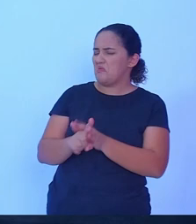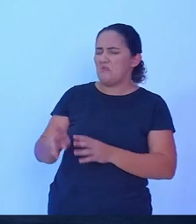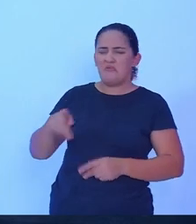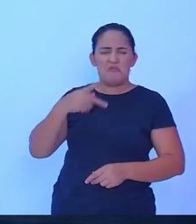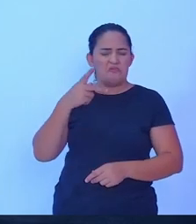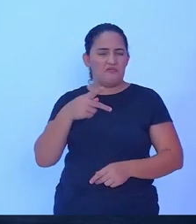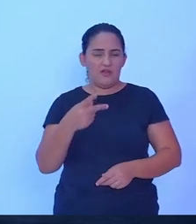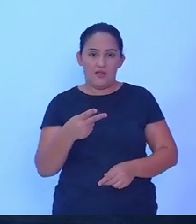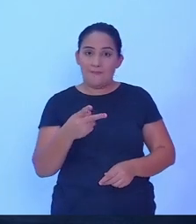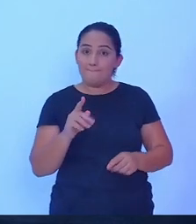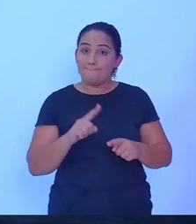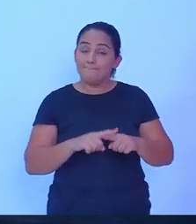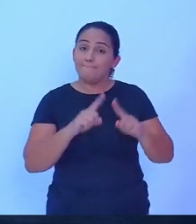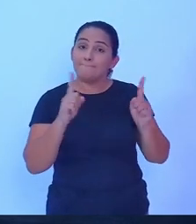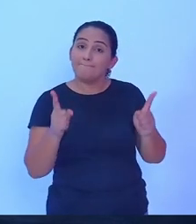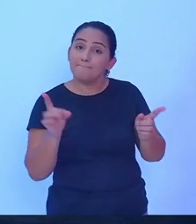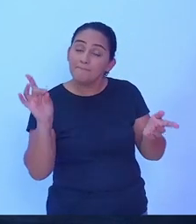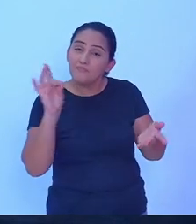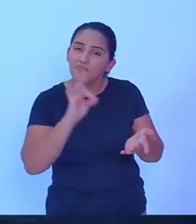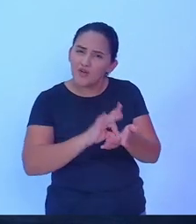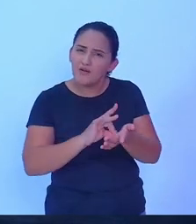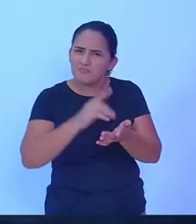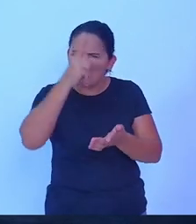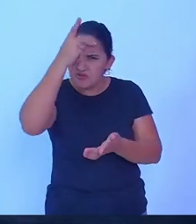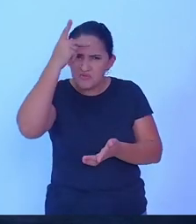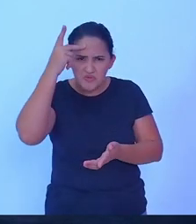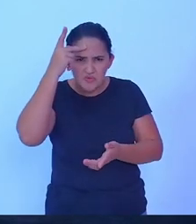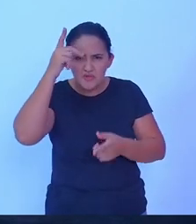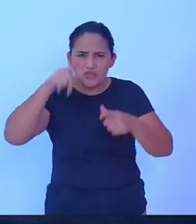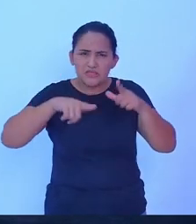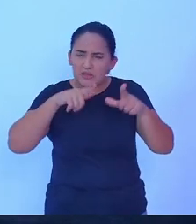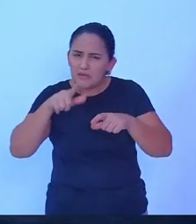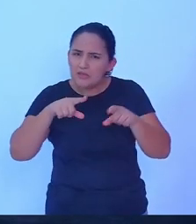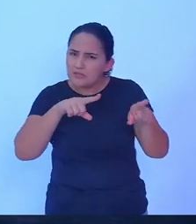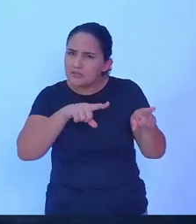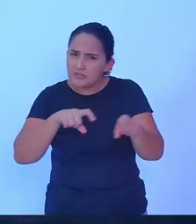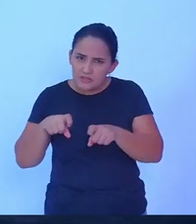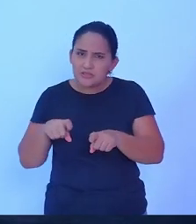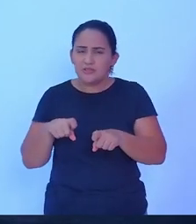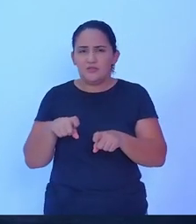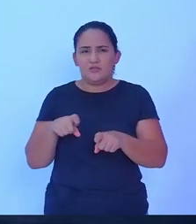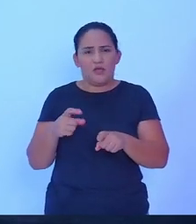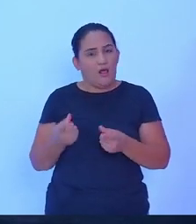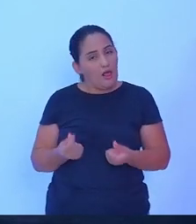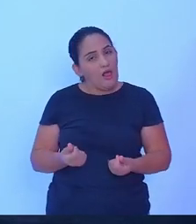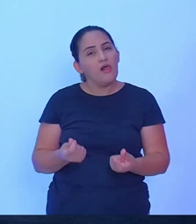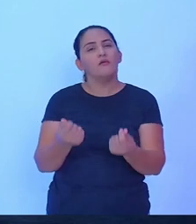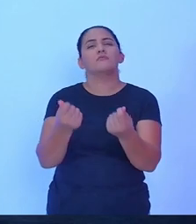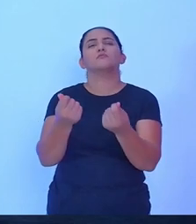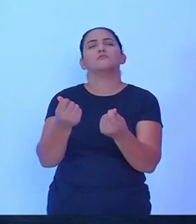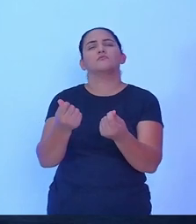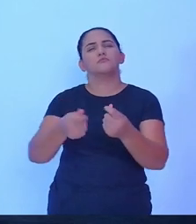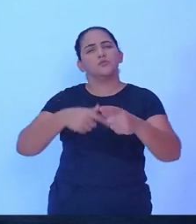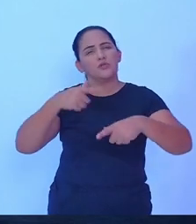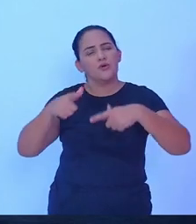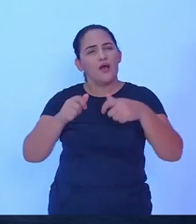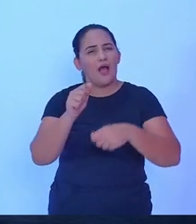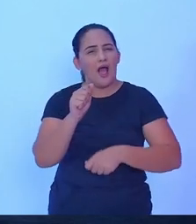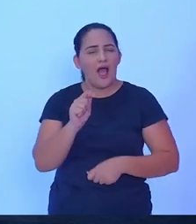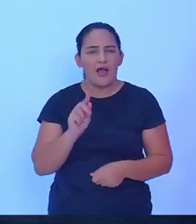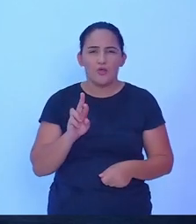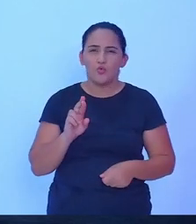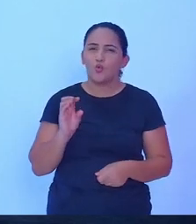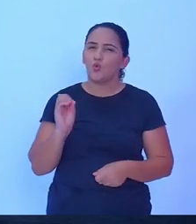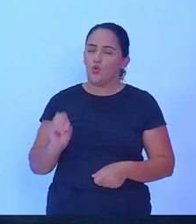mas de fato o homem do campo que é quem gera renda, é quem gera economia, que é o agro que todo mundo